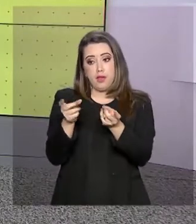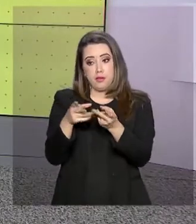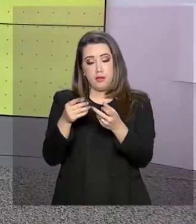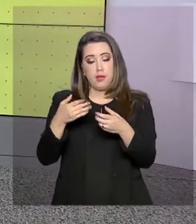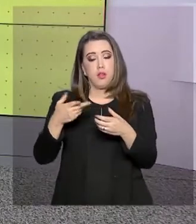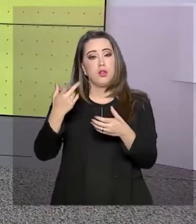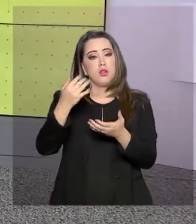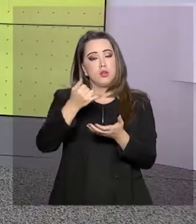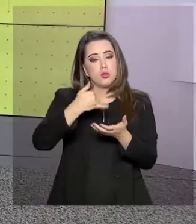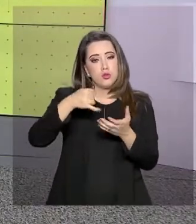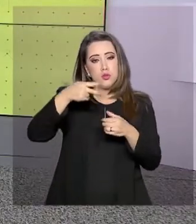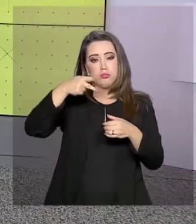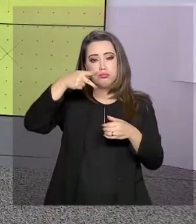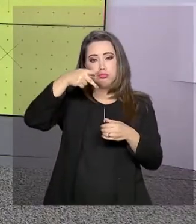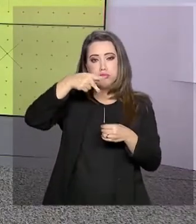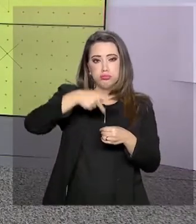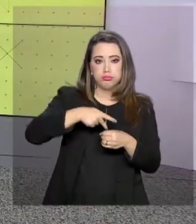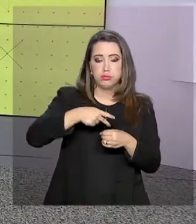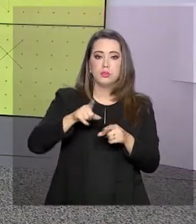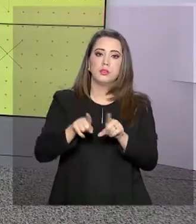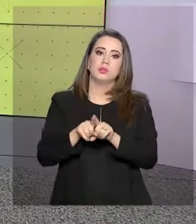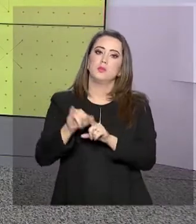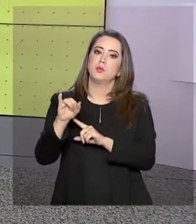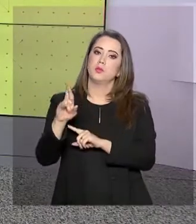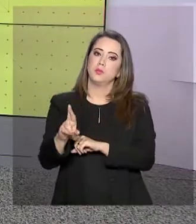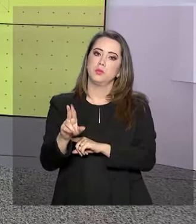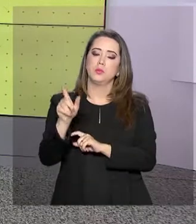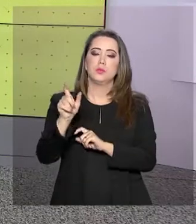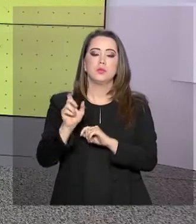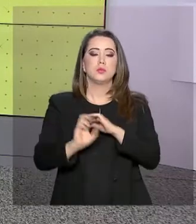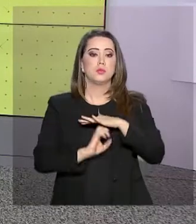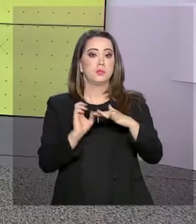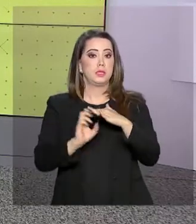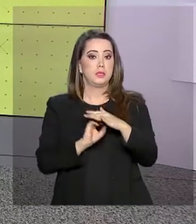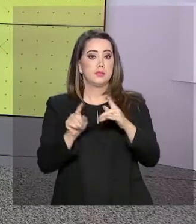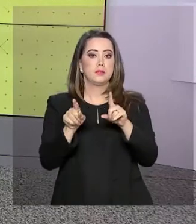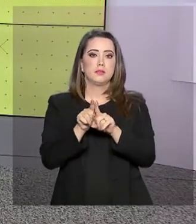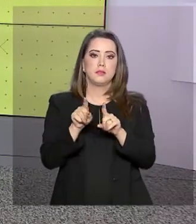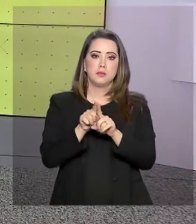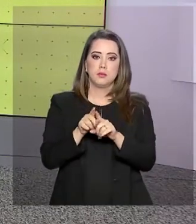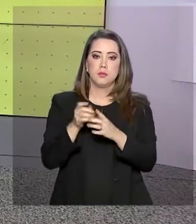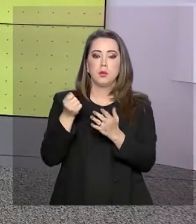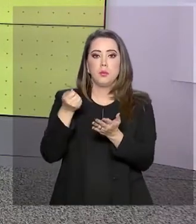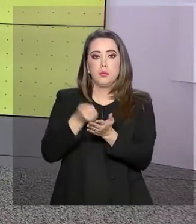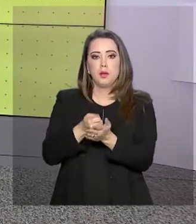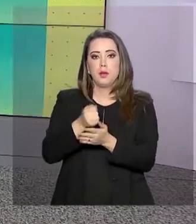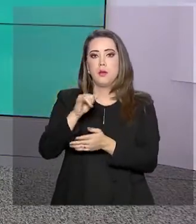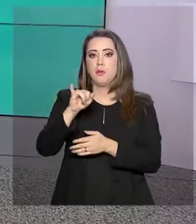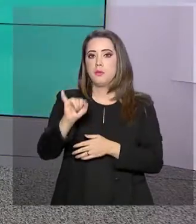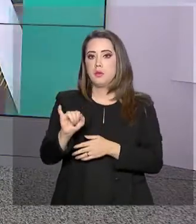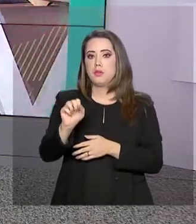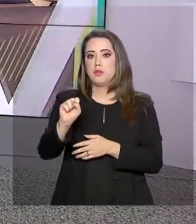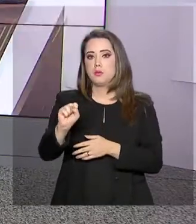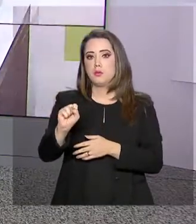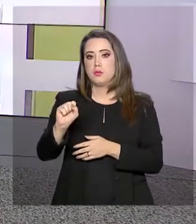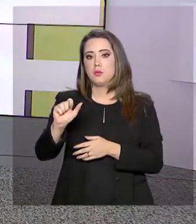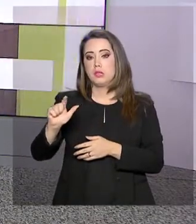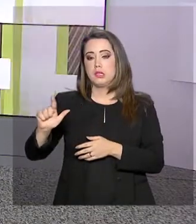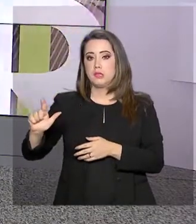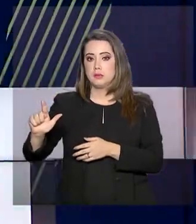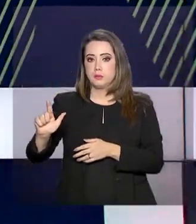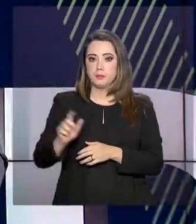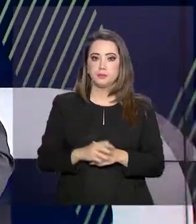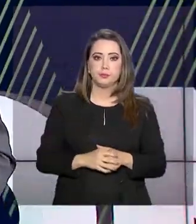além do aumento da arrecadação do imposto de renda da pessoa jurídica e também da contribuição social sobre o lucro líquido.